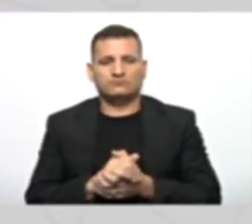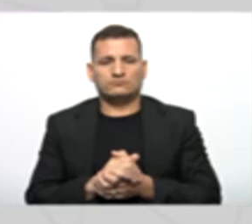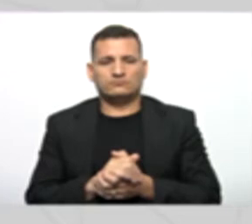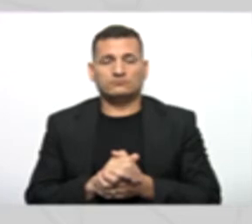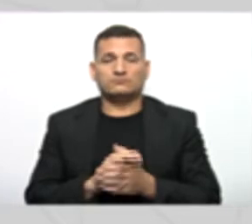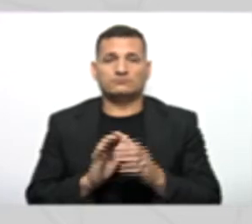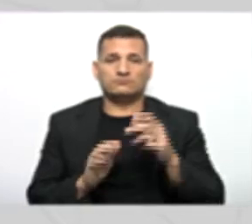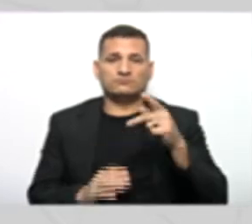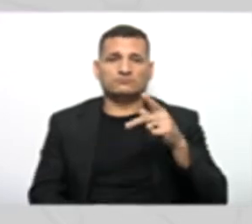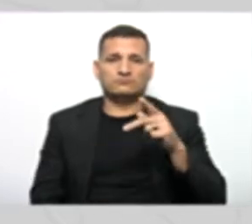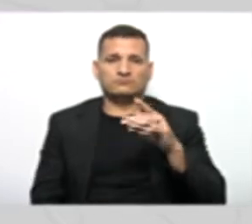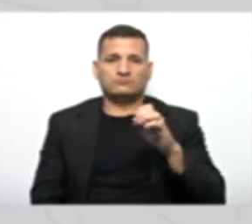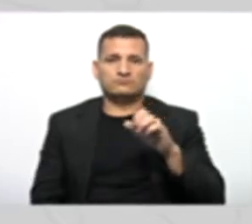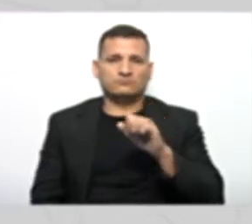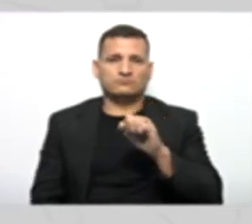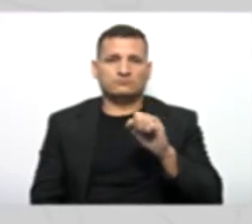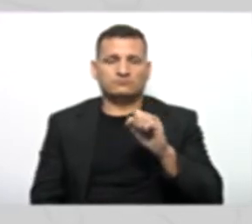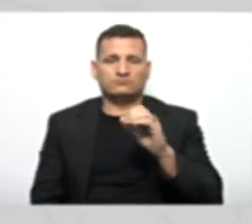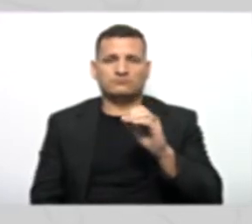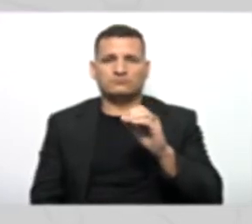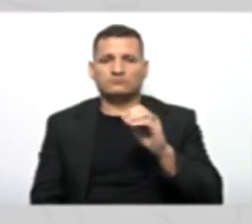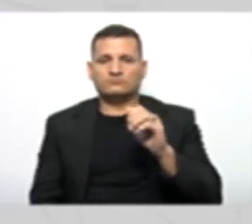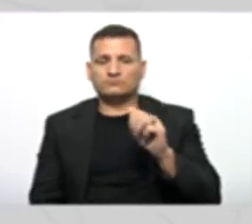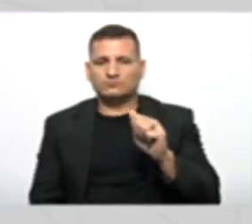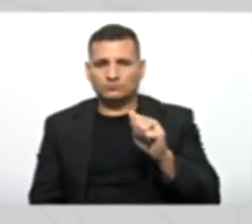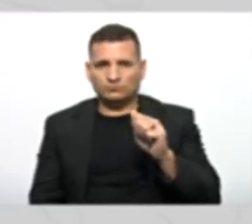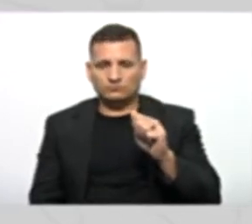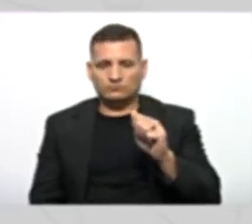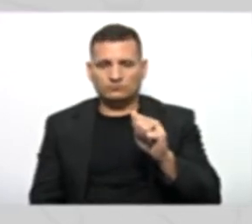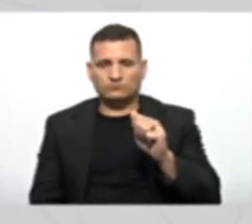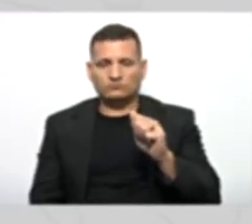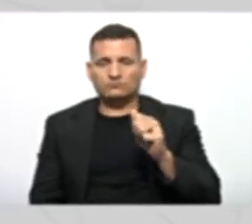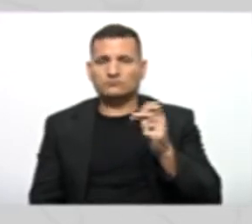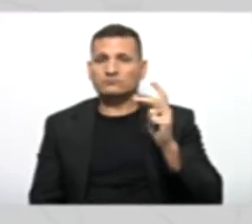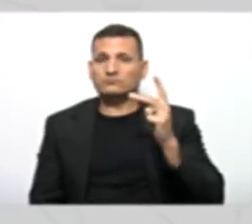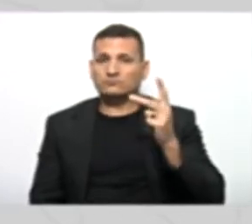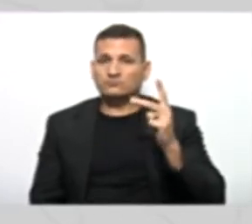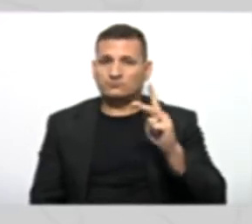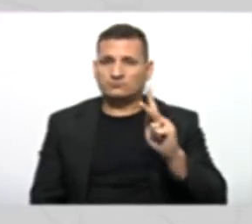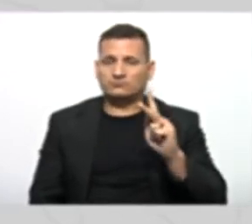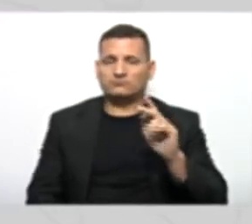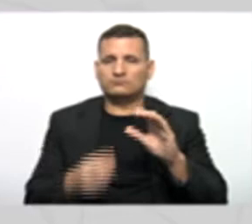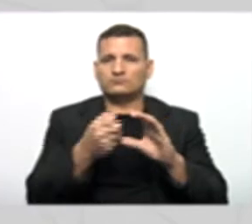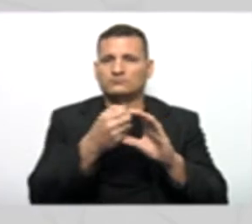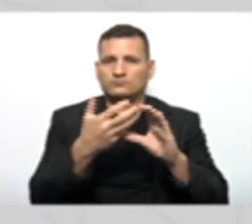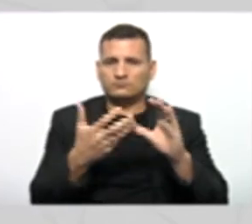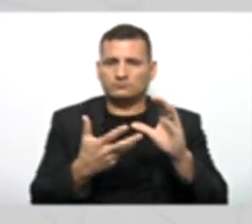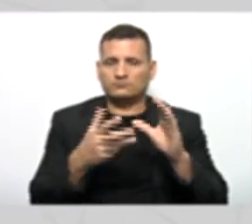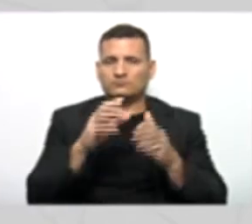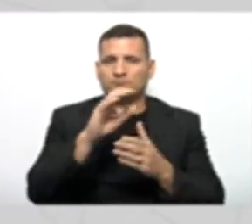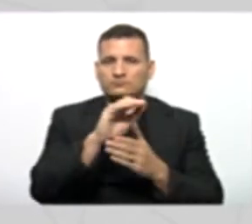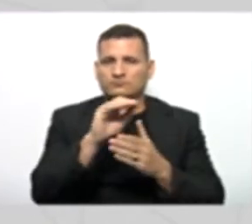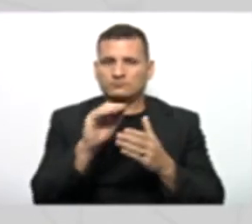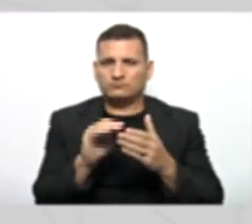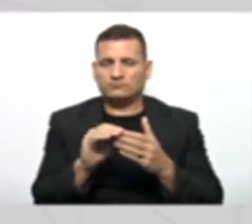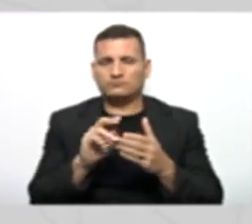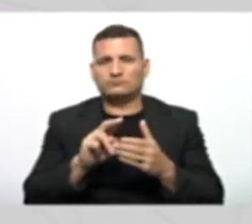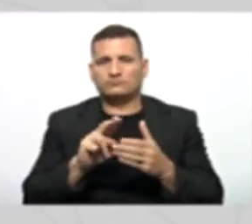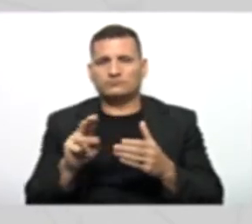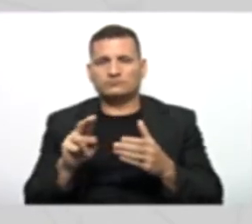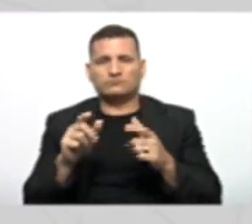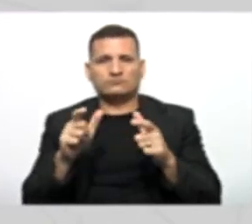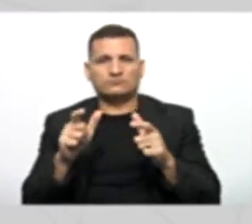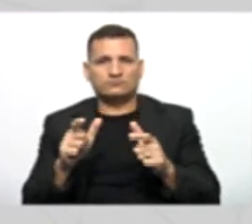pessoa, para que eu possa herdar as suas características, certo? Que são nome, endereço,